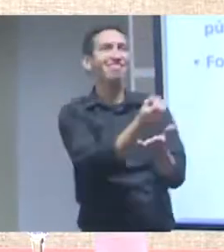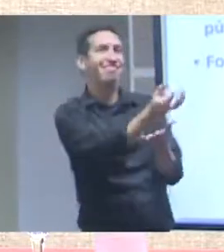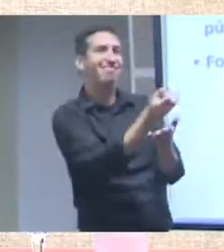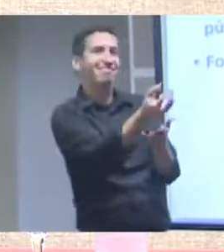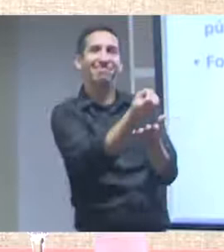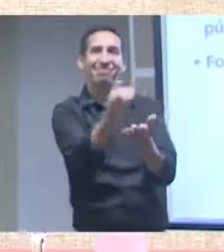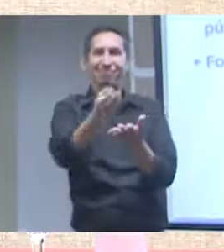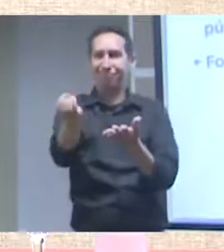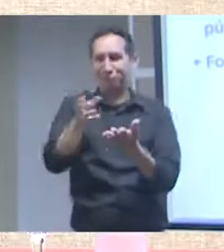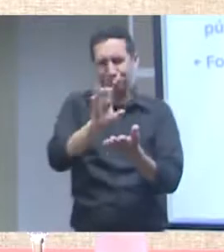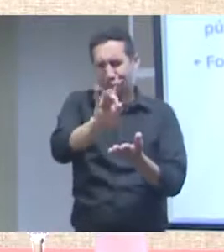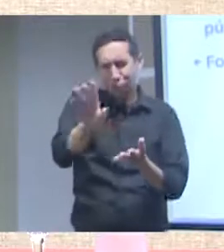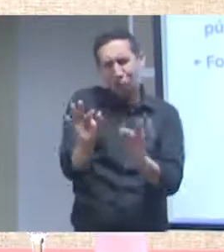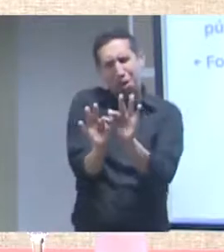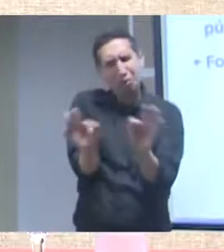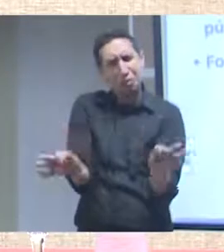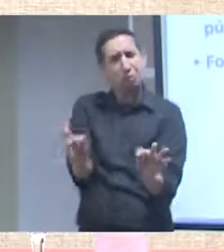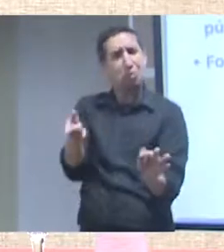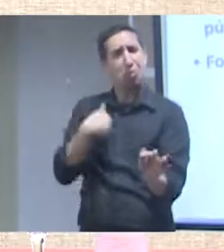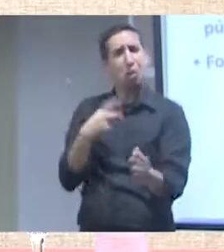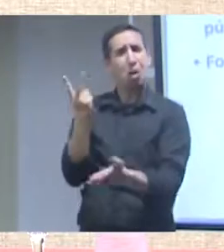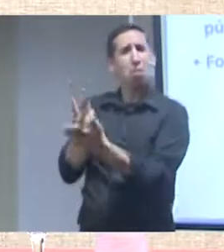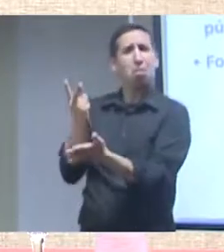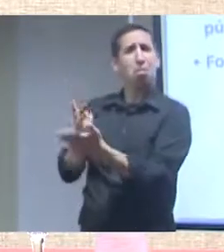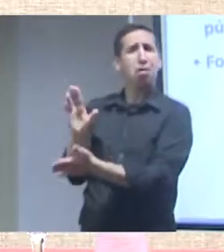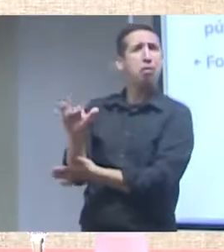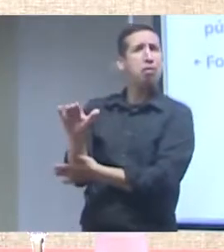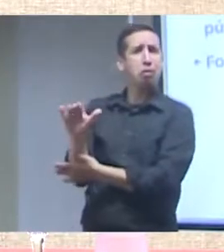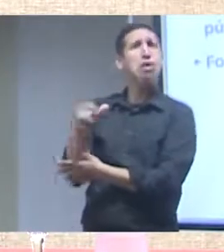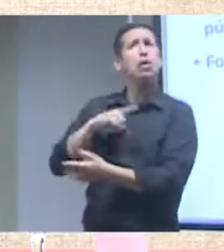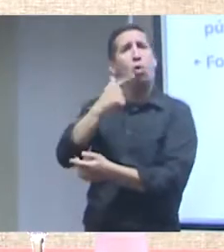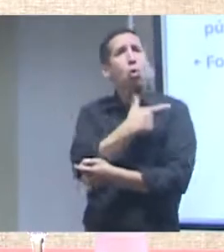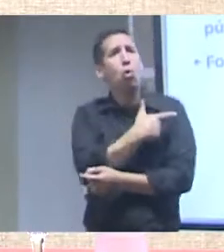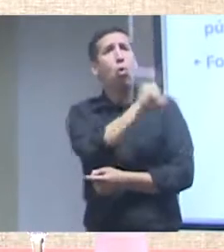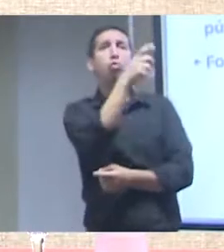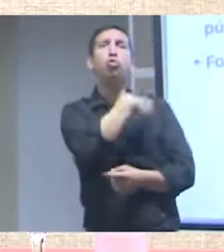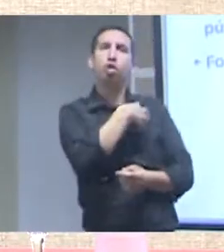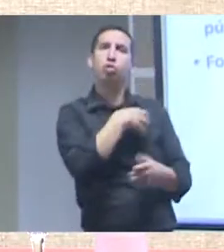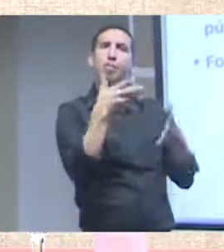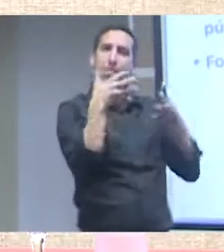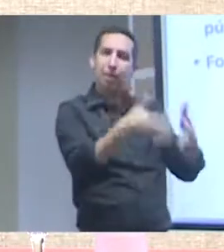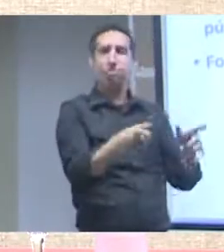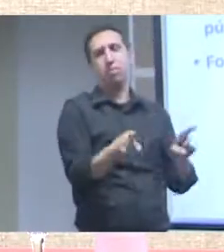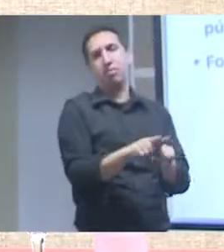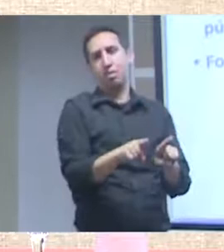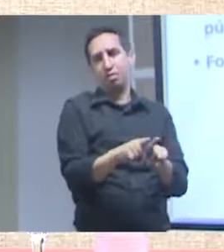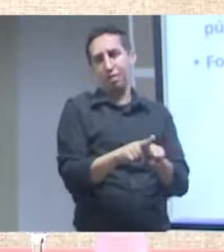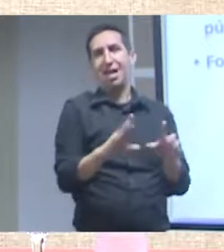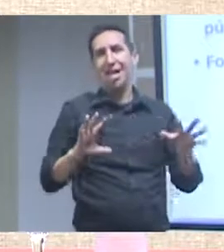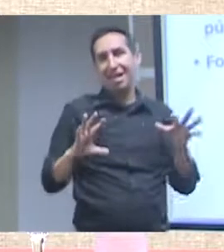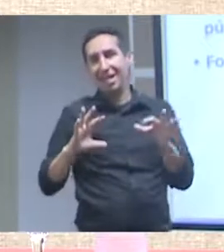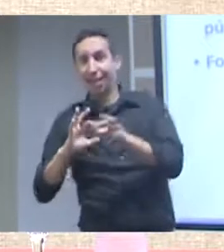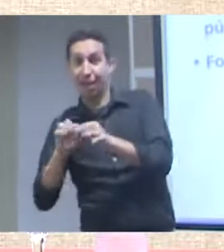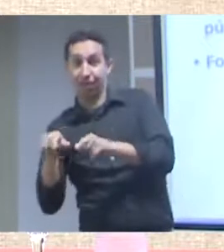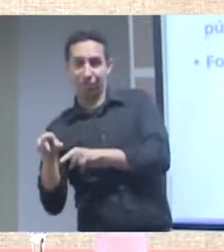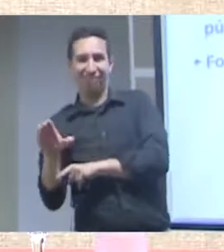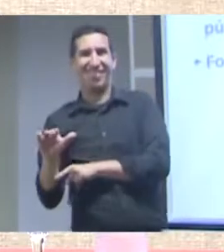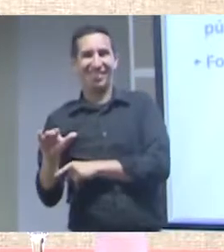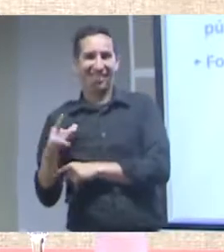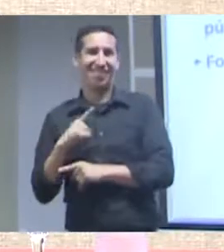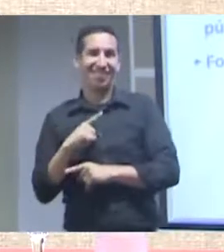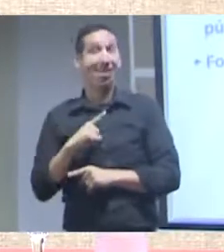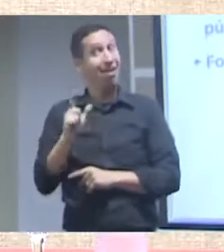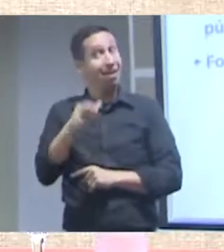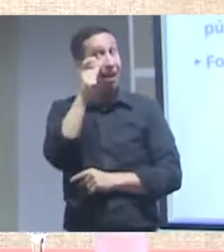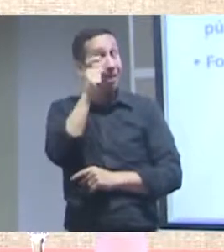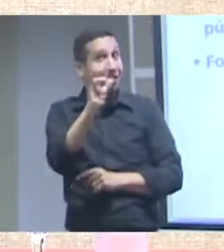científicos. Existem outros objetos que são propícios e interessantes para a comunicação científica,